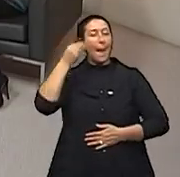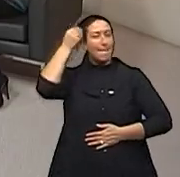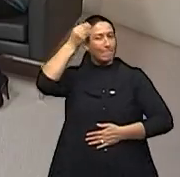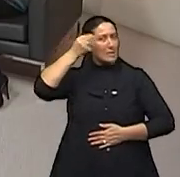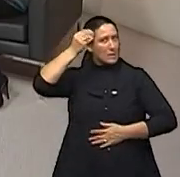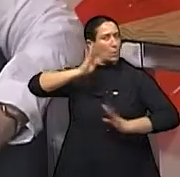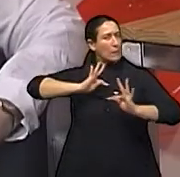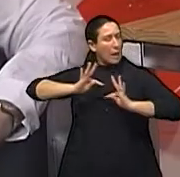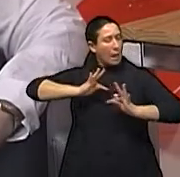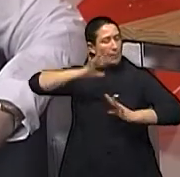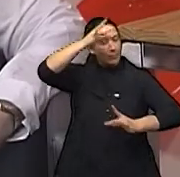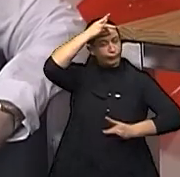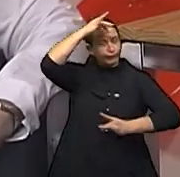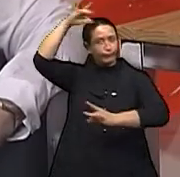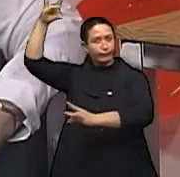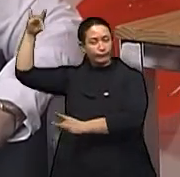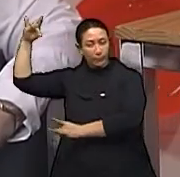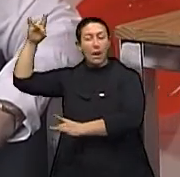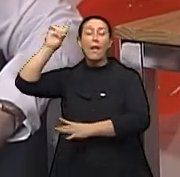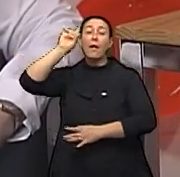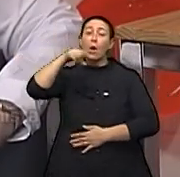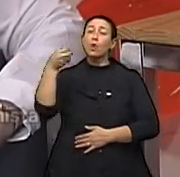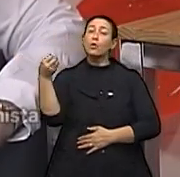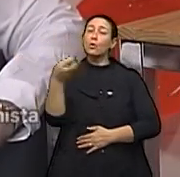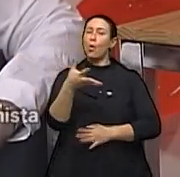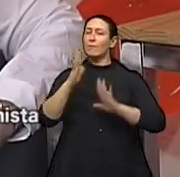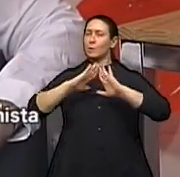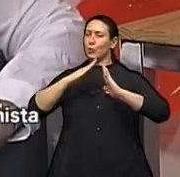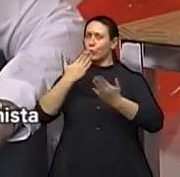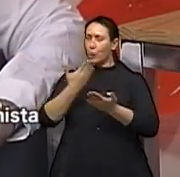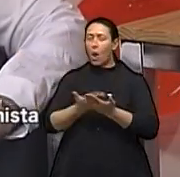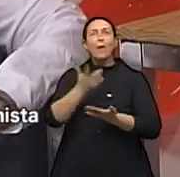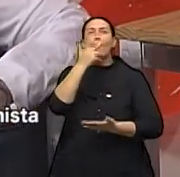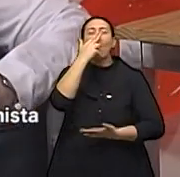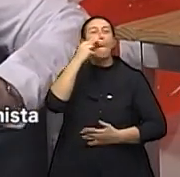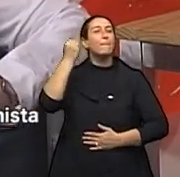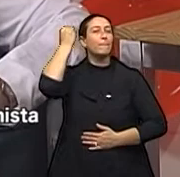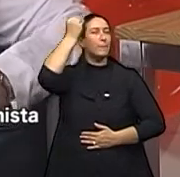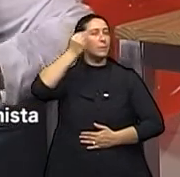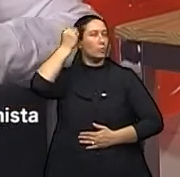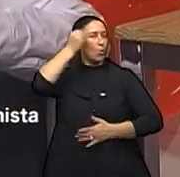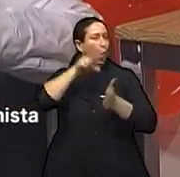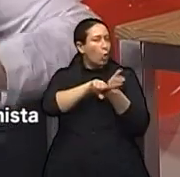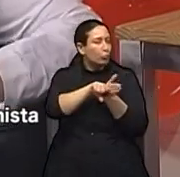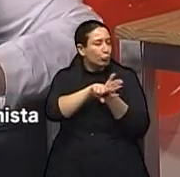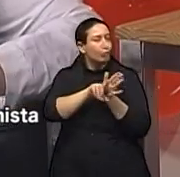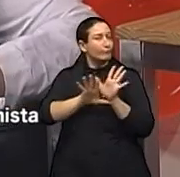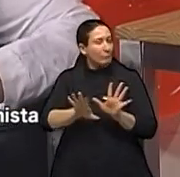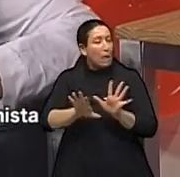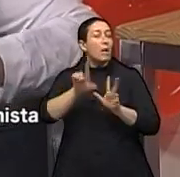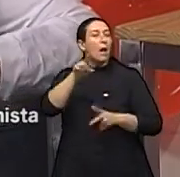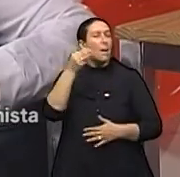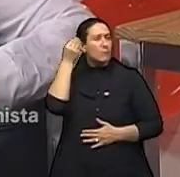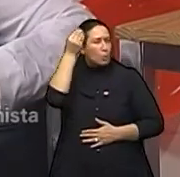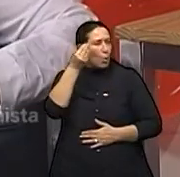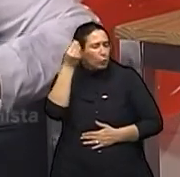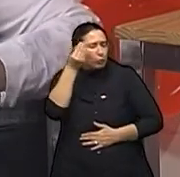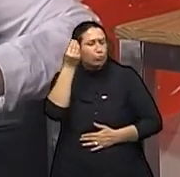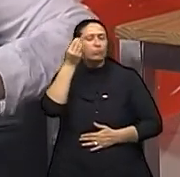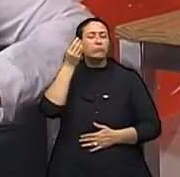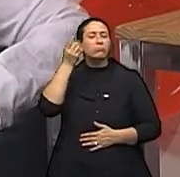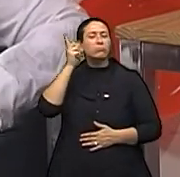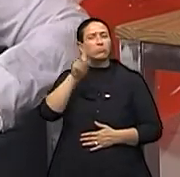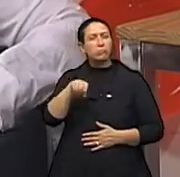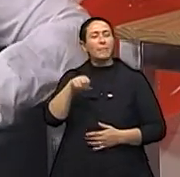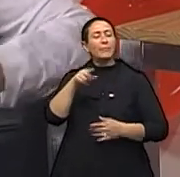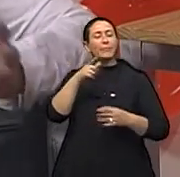ela é uma nova escola de psicologia. Ah, ok. Ela vem realmente agregar o significado da palavra